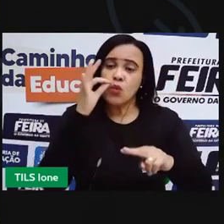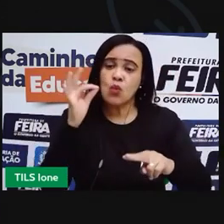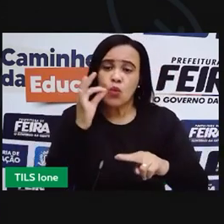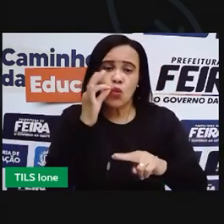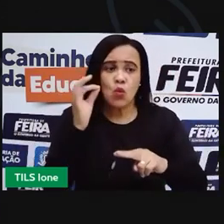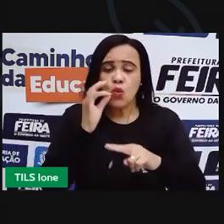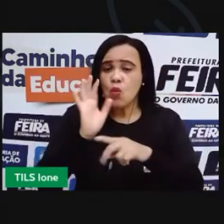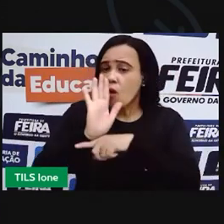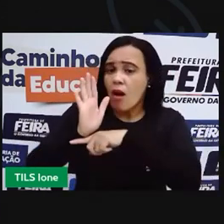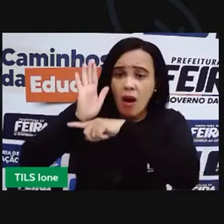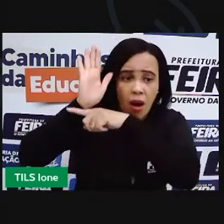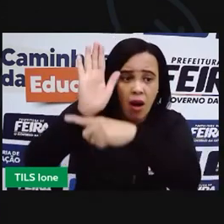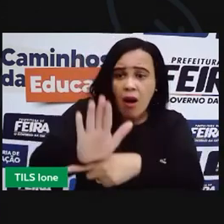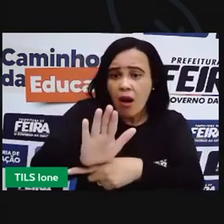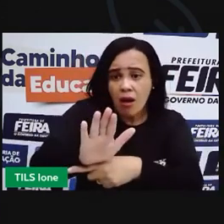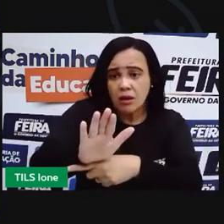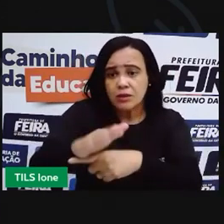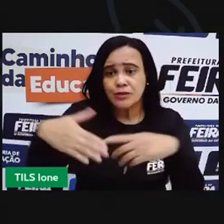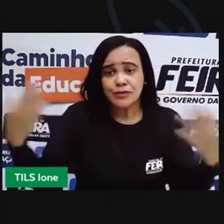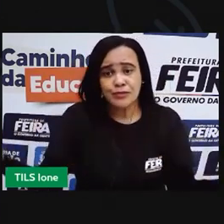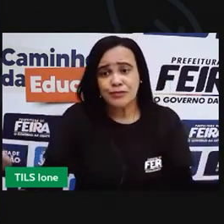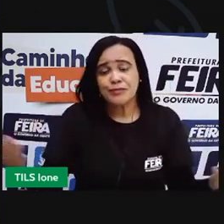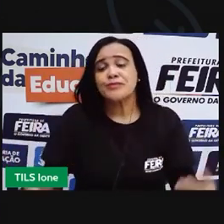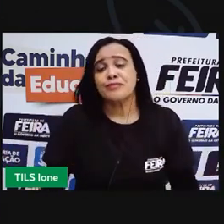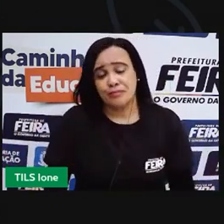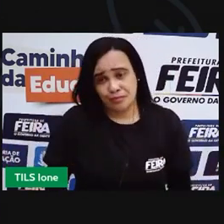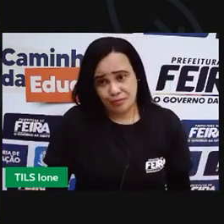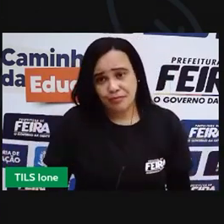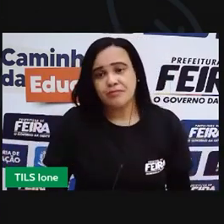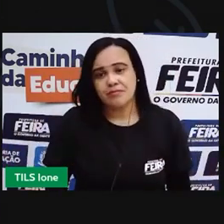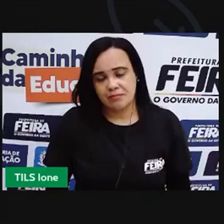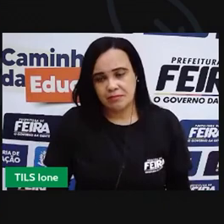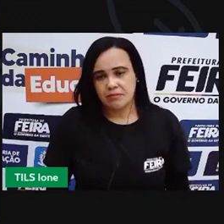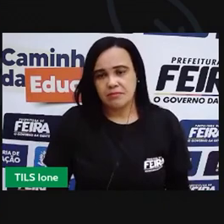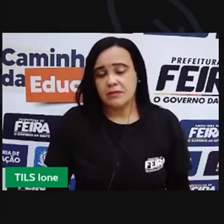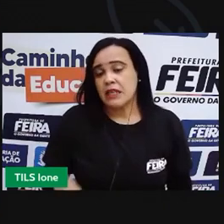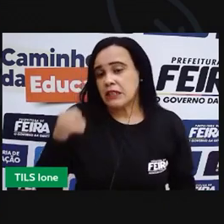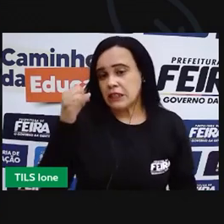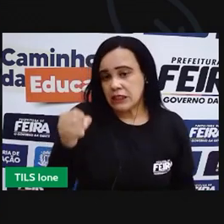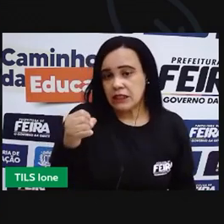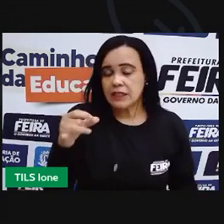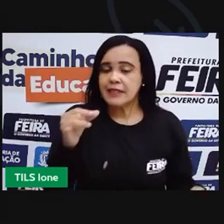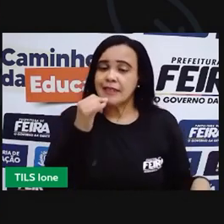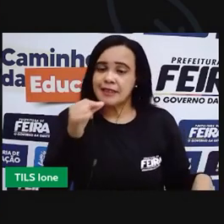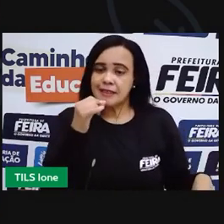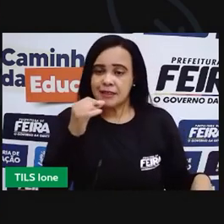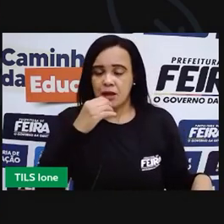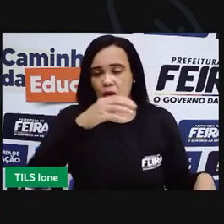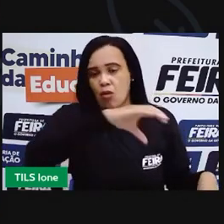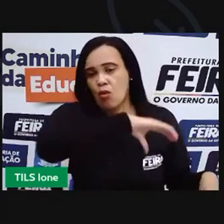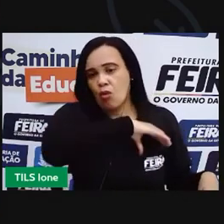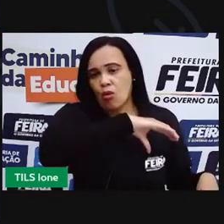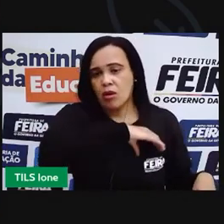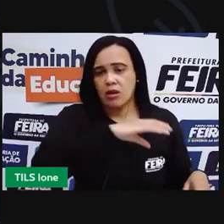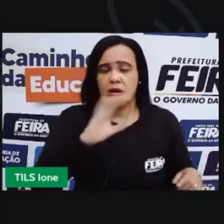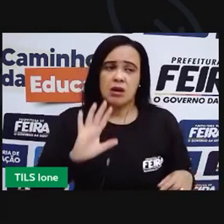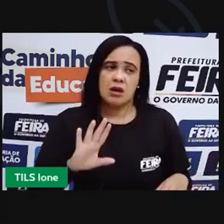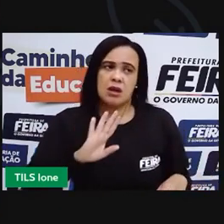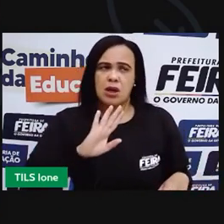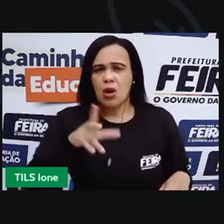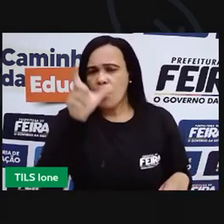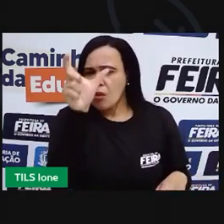pode se comportar. Então, por exemplo, quando um colega ou um familiar está ajudando em ajuda,